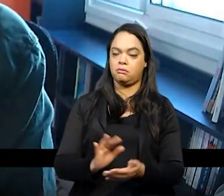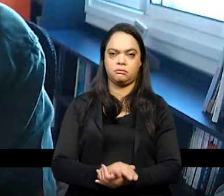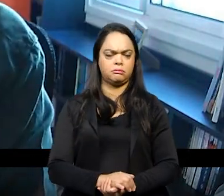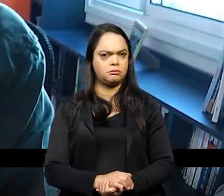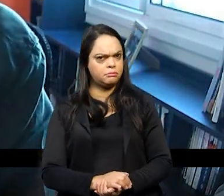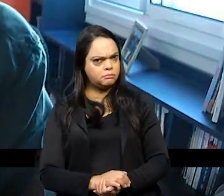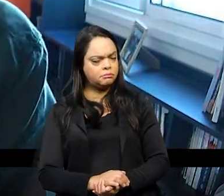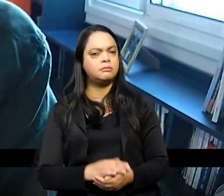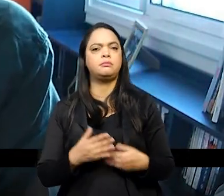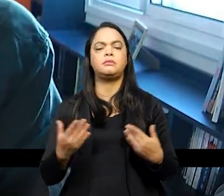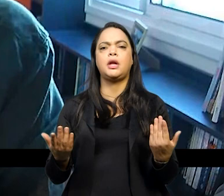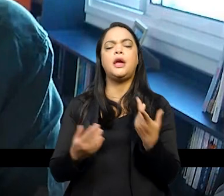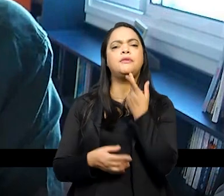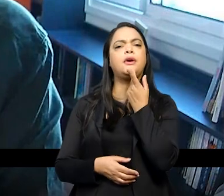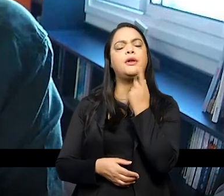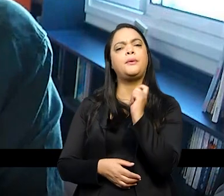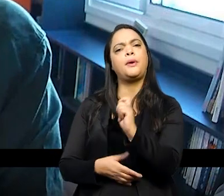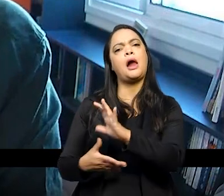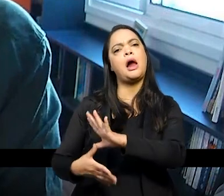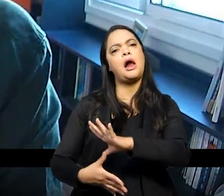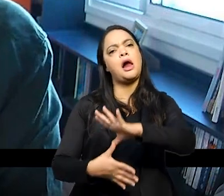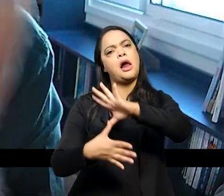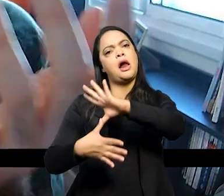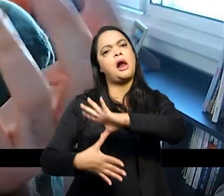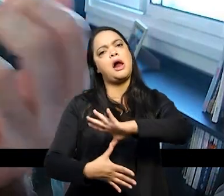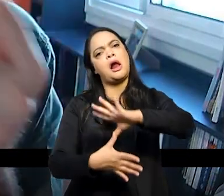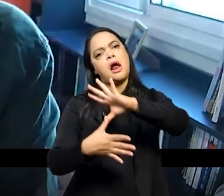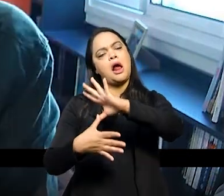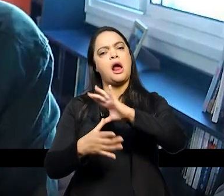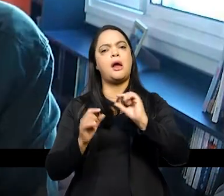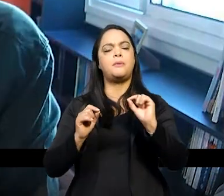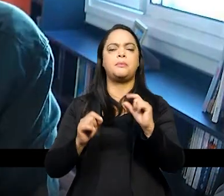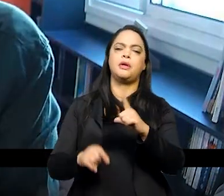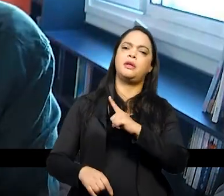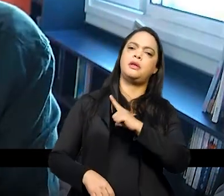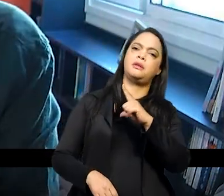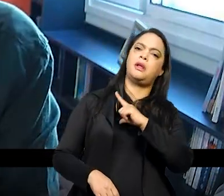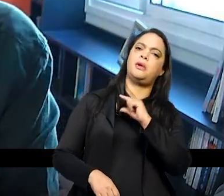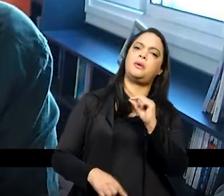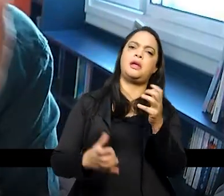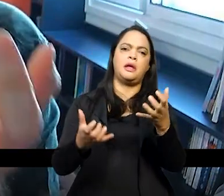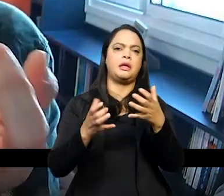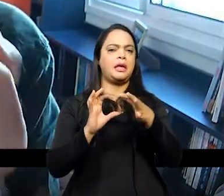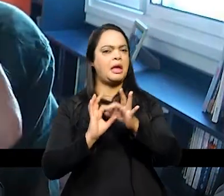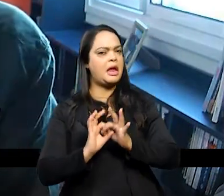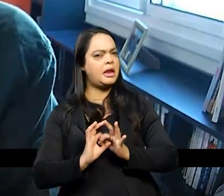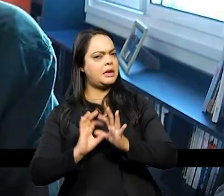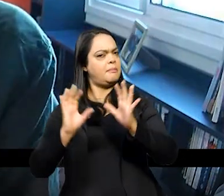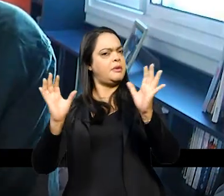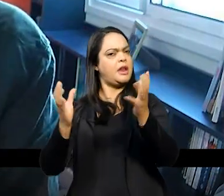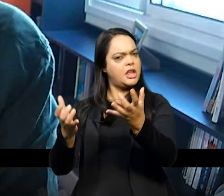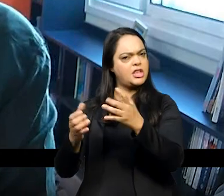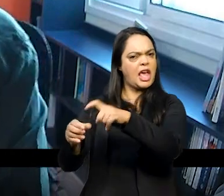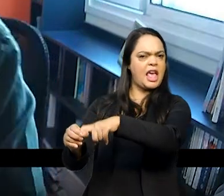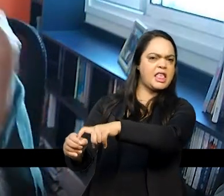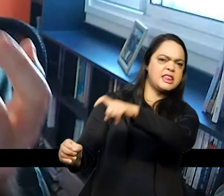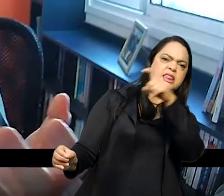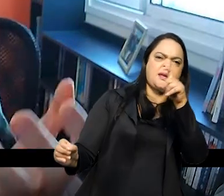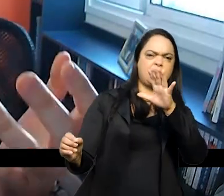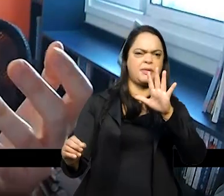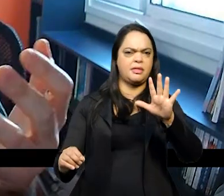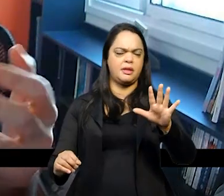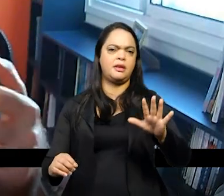e aí eles dizem que a América está seguindo a trilha da liberdade que ela está se fazendo independente que está se